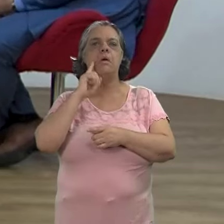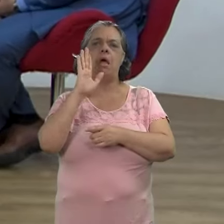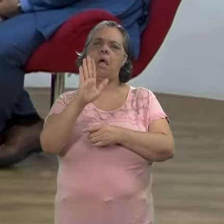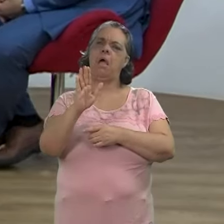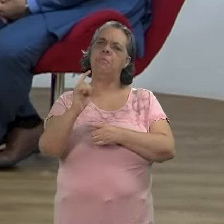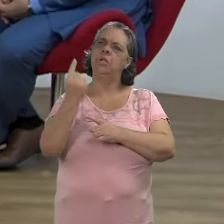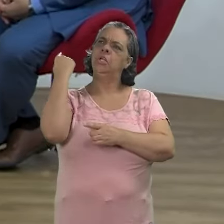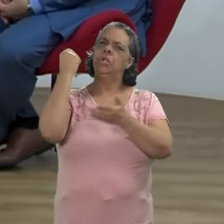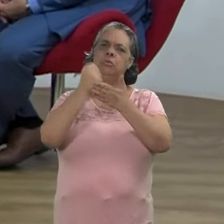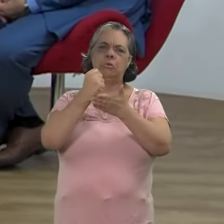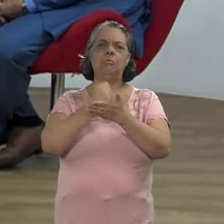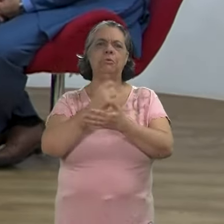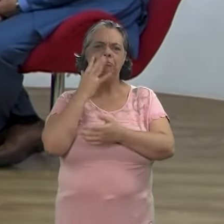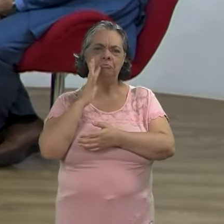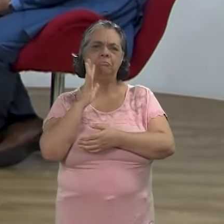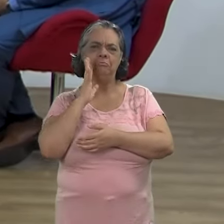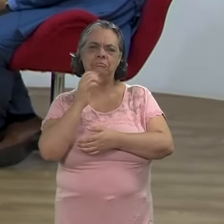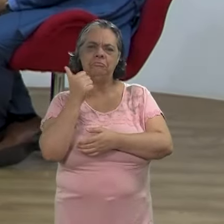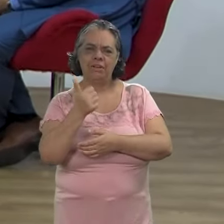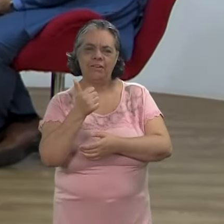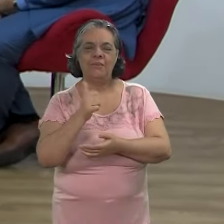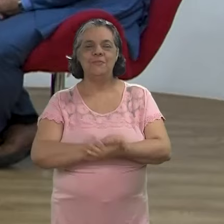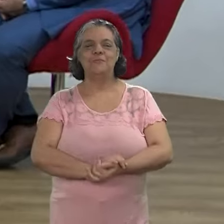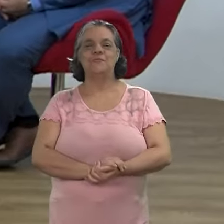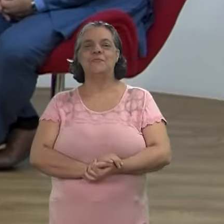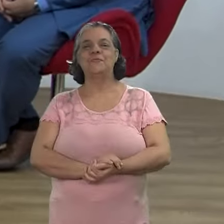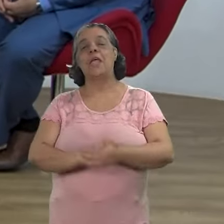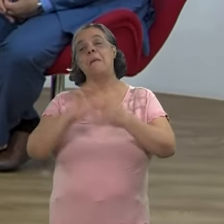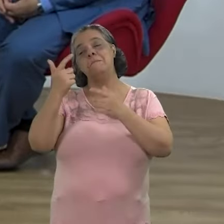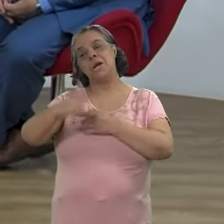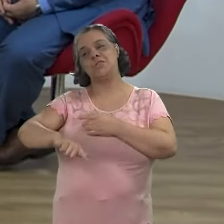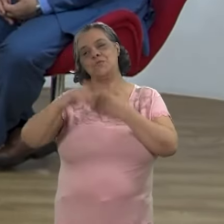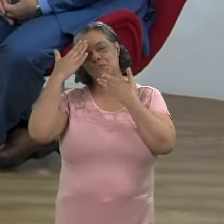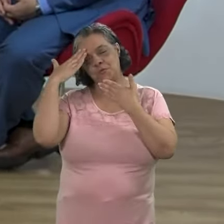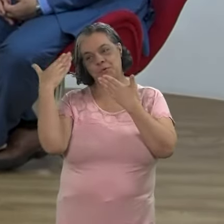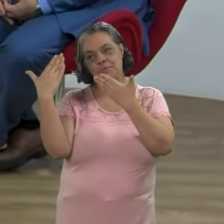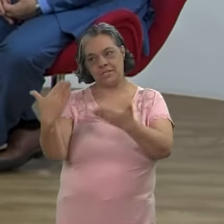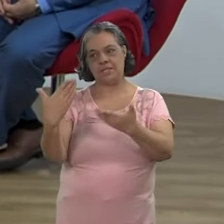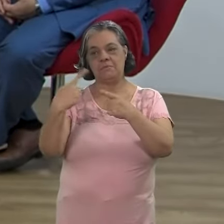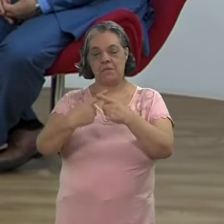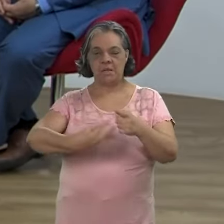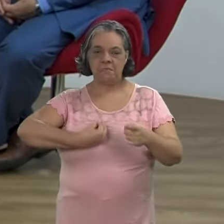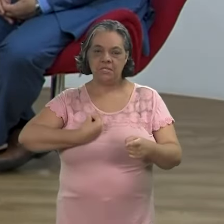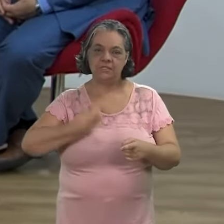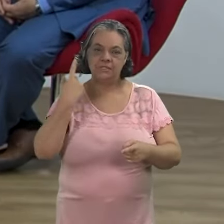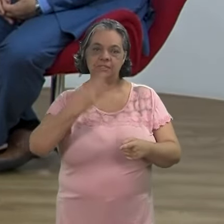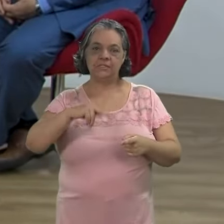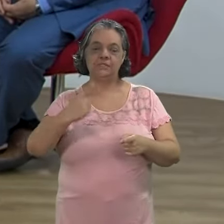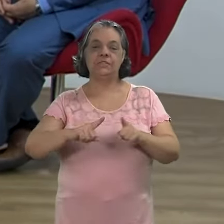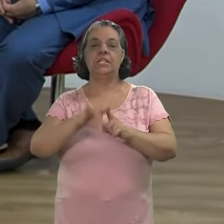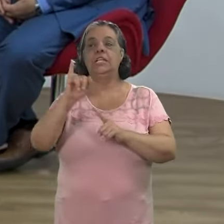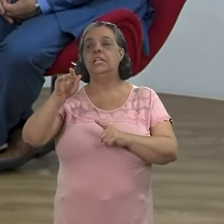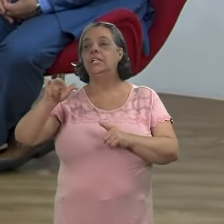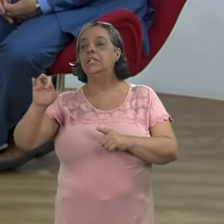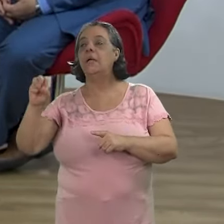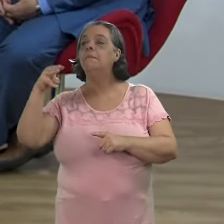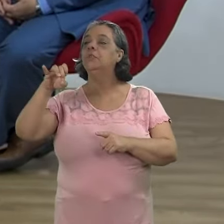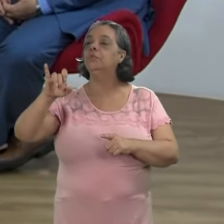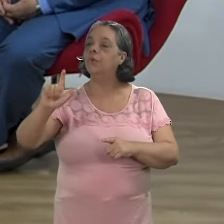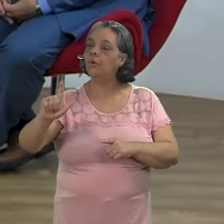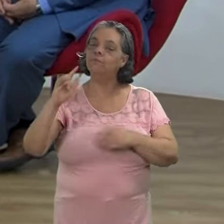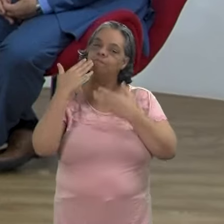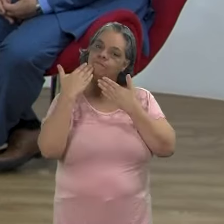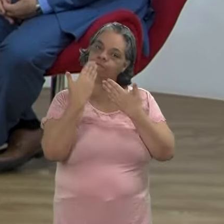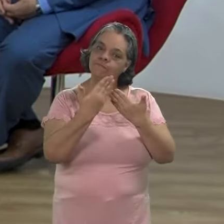hoje e vão falar rapaz que documentário arretado meu jeito mais uma vez muito obrigado pela presença de vocês Ingrid e